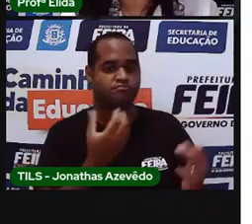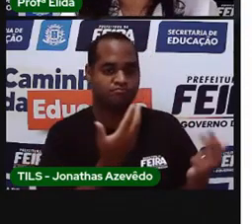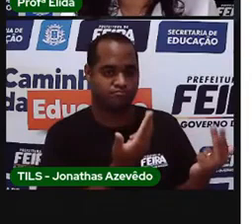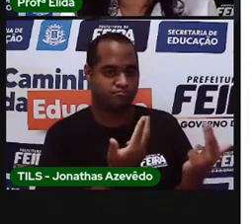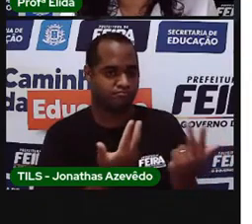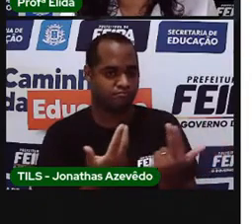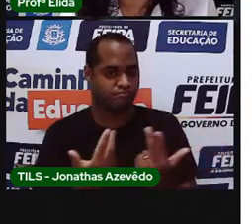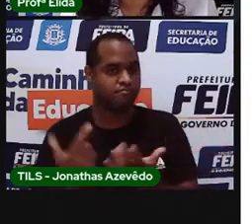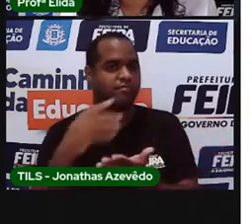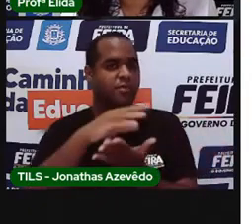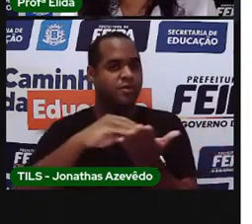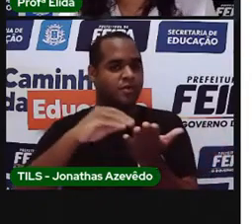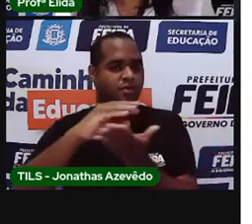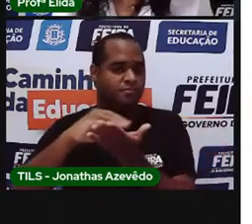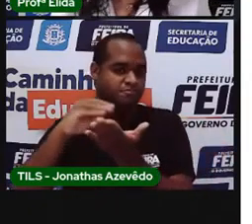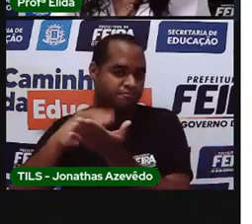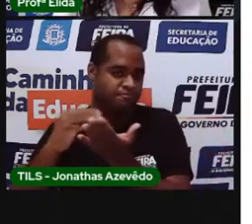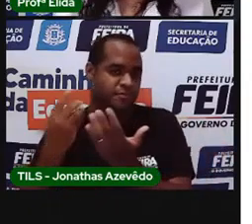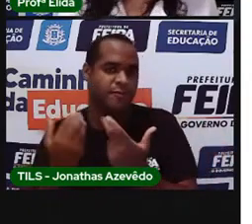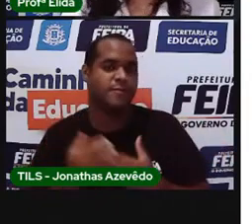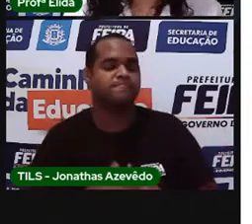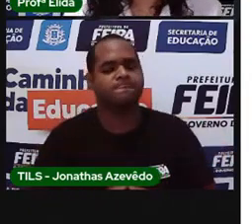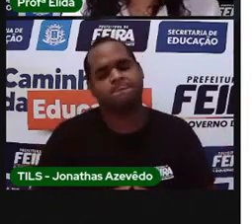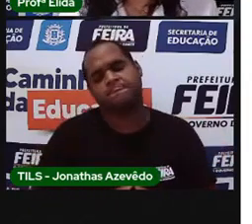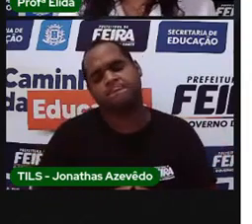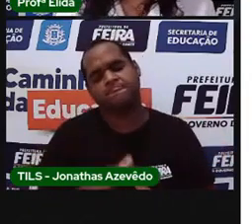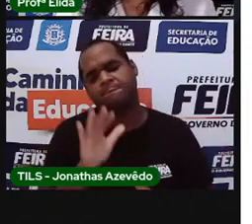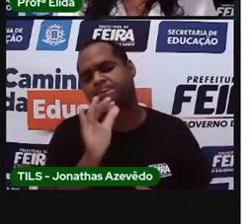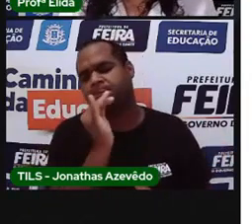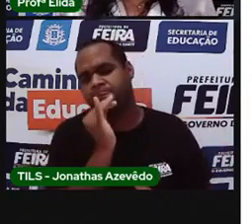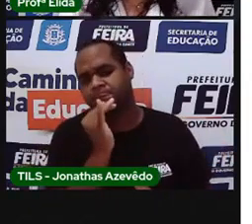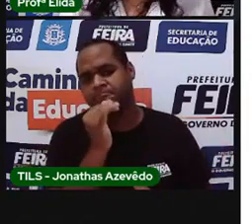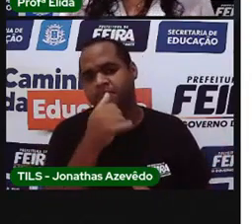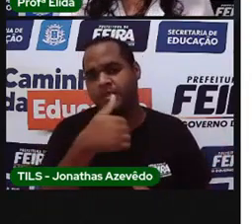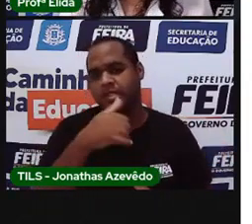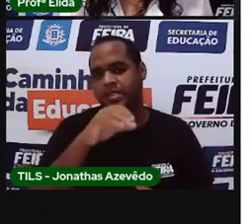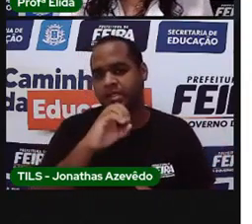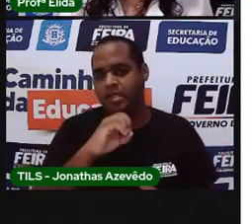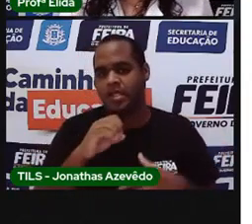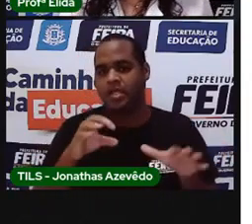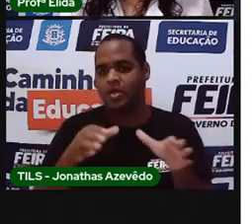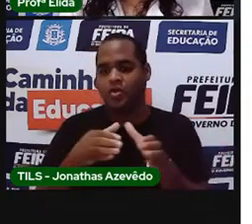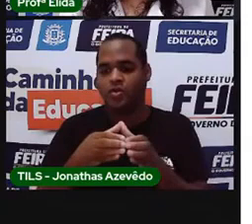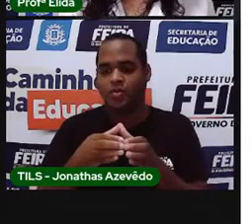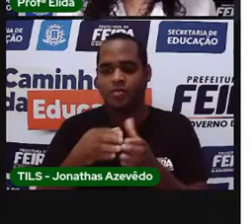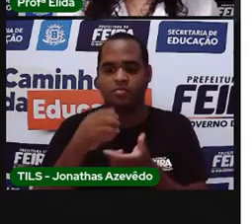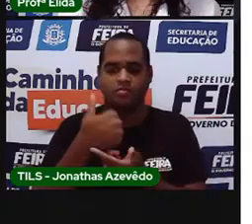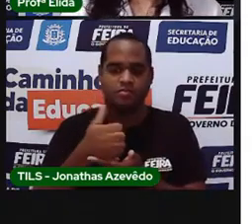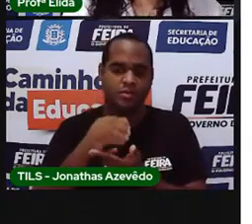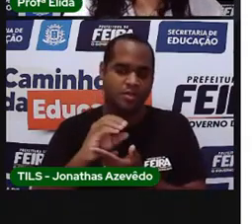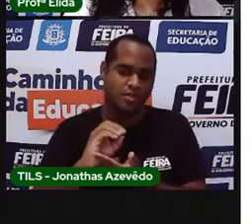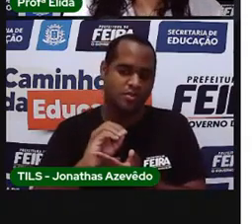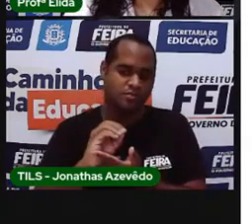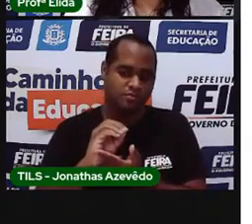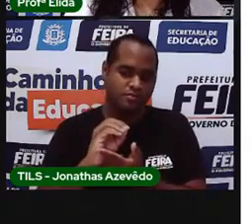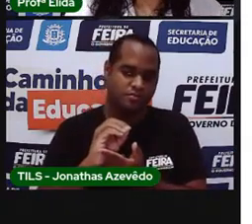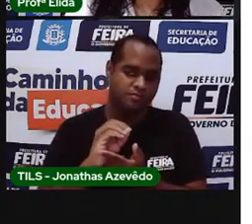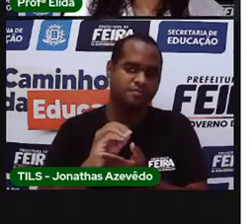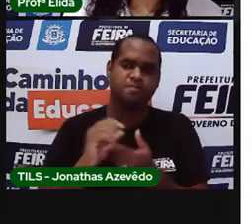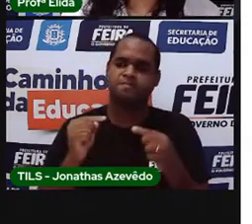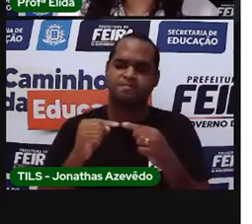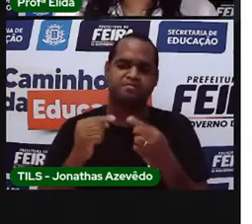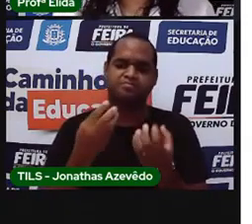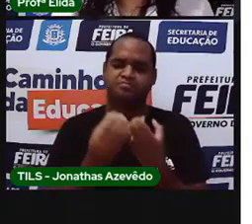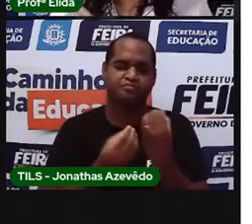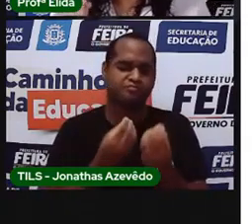o número 10 também. Só que 10, ele é um grupinho de 10. Aí, o que que